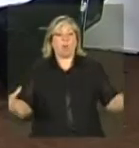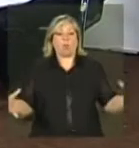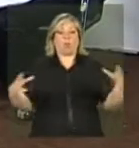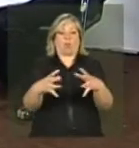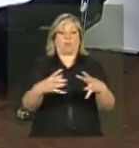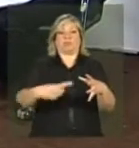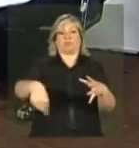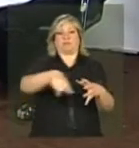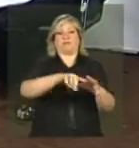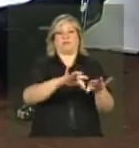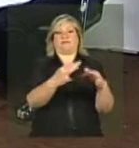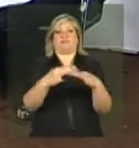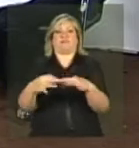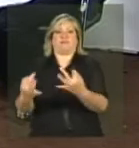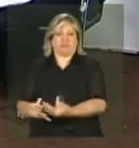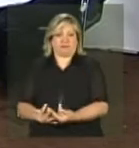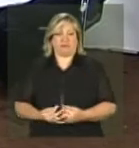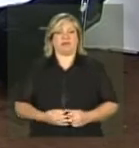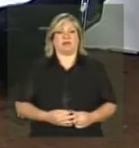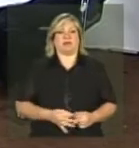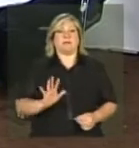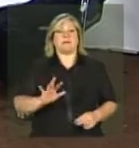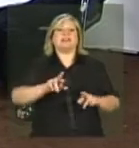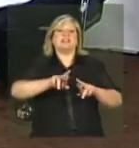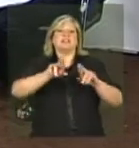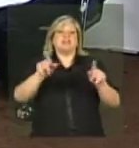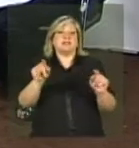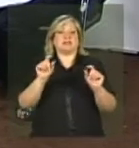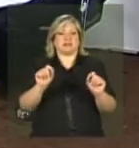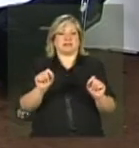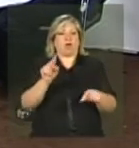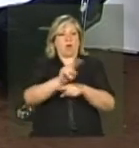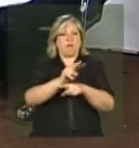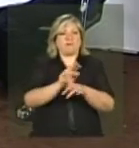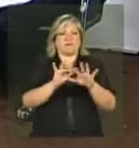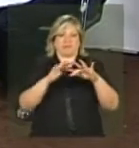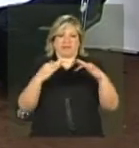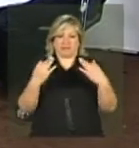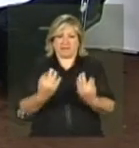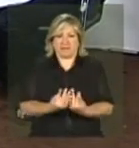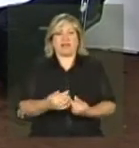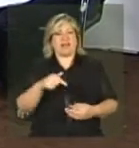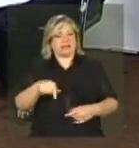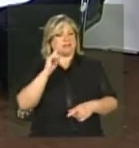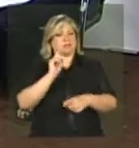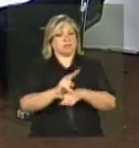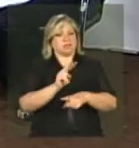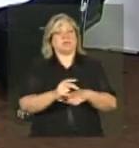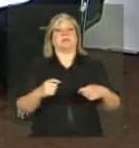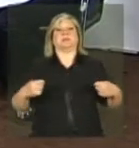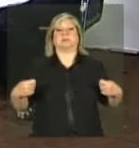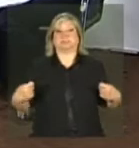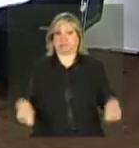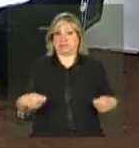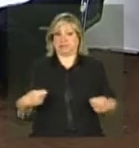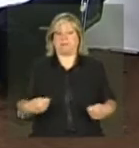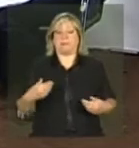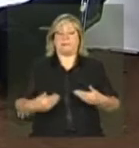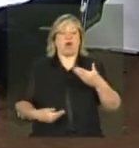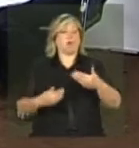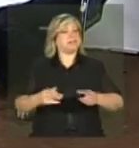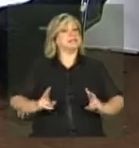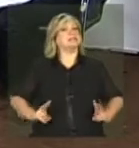grupo. A diferença do atendimento para acompanhamento familiar é que o acompanhamento exige um processo contínuo,